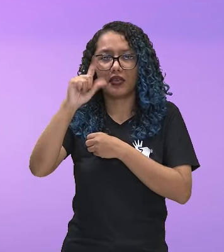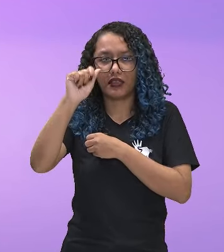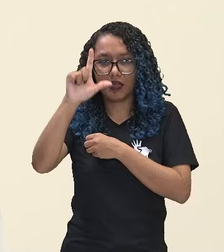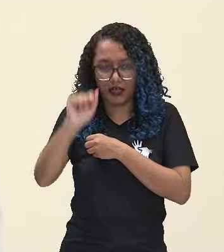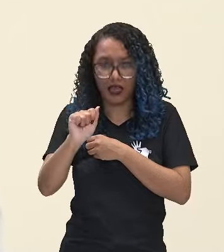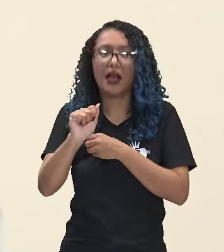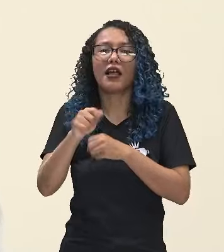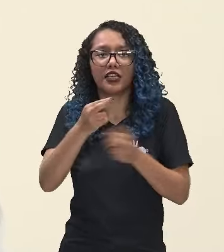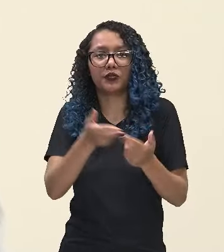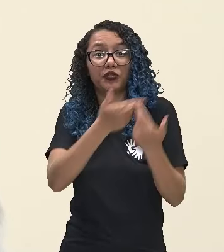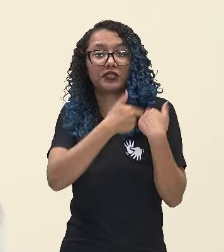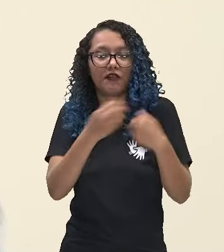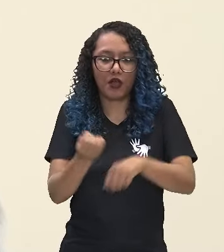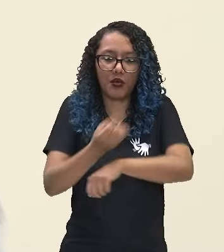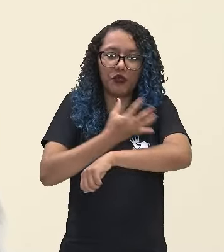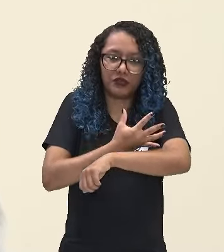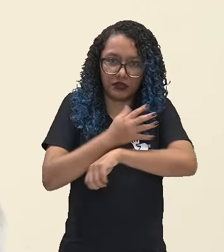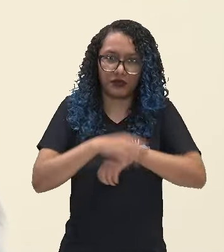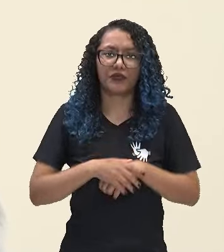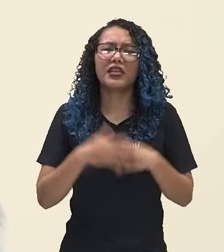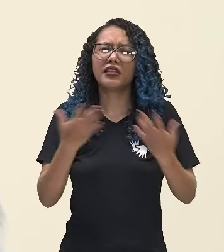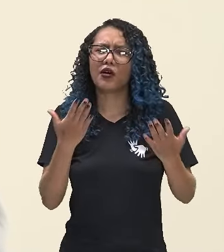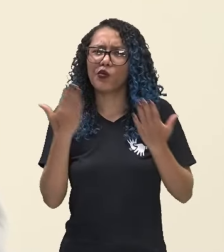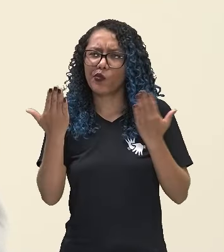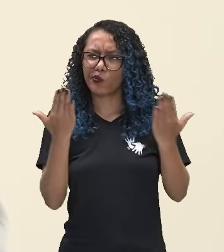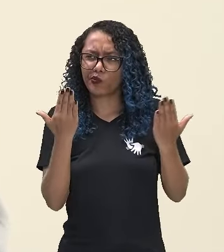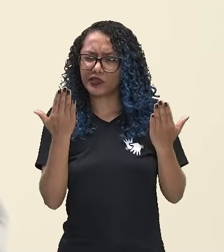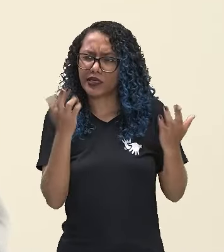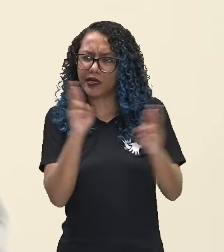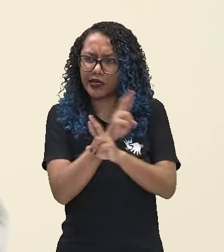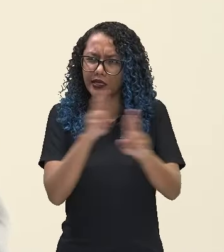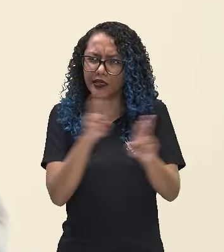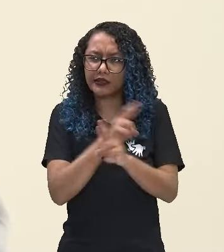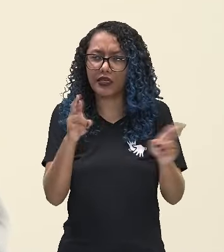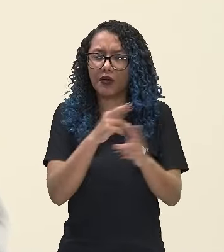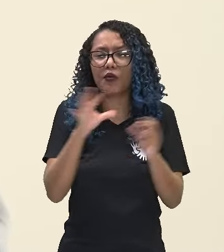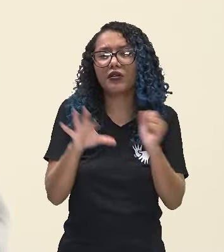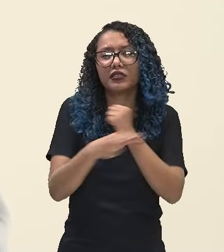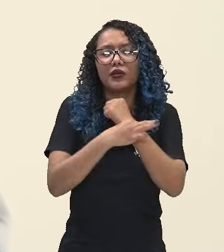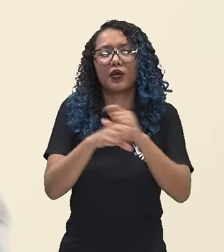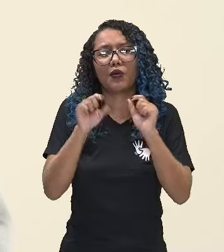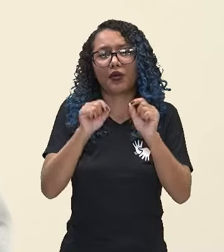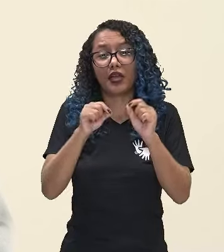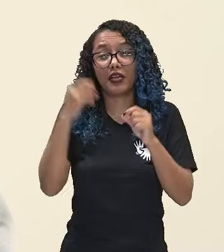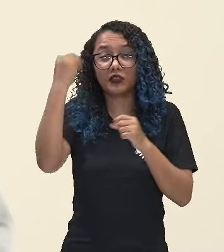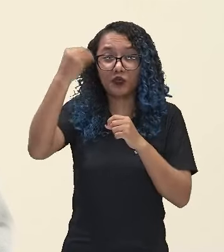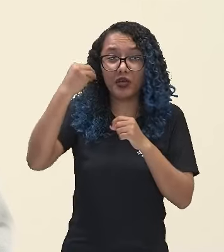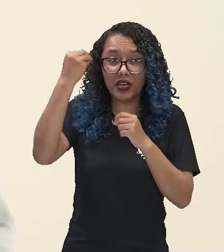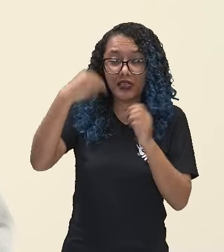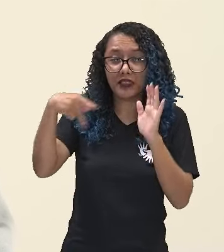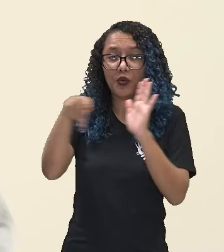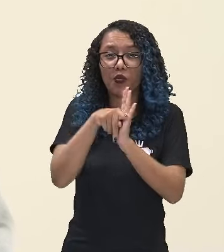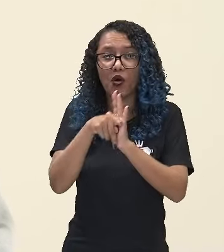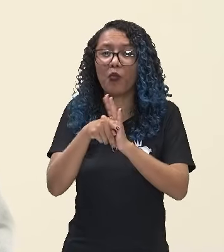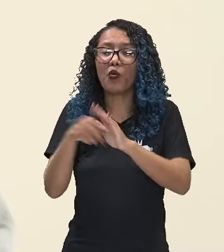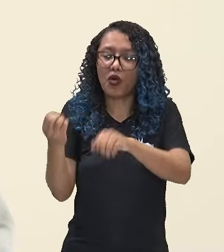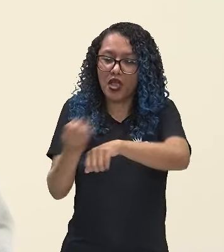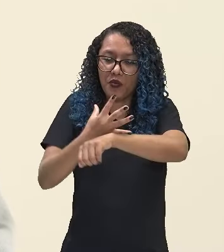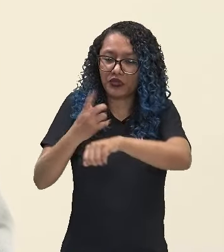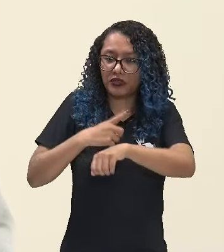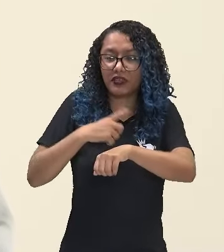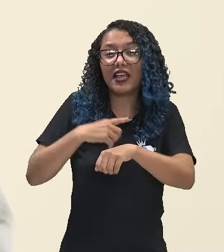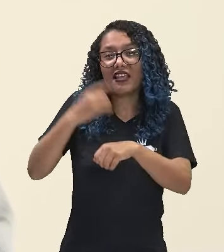emoções. Essa relação anatômica garante que as experiências carregadas de emoção sejam mais facilmente